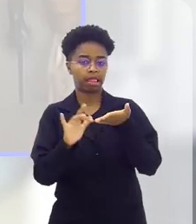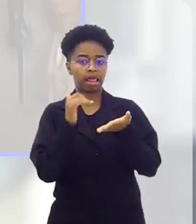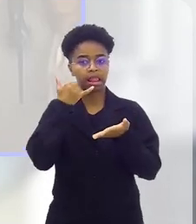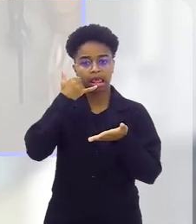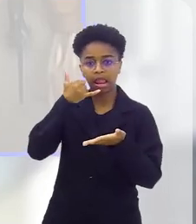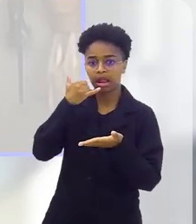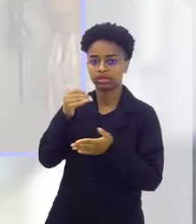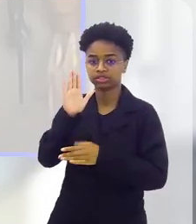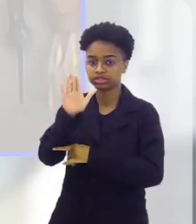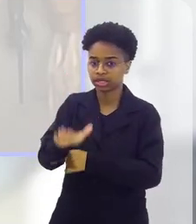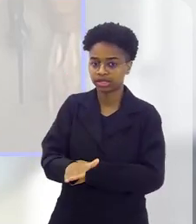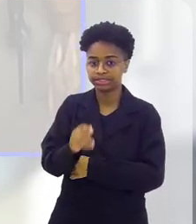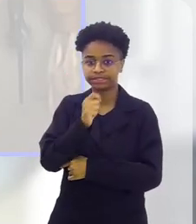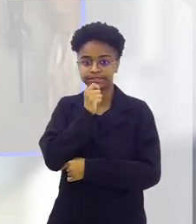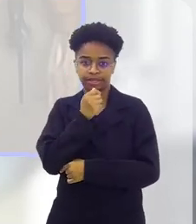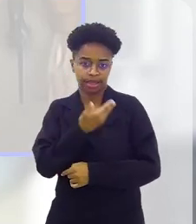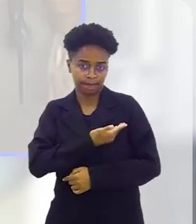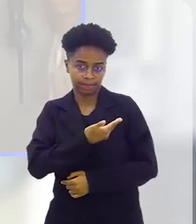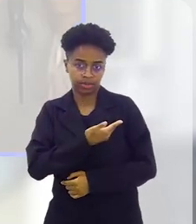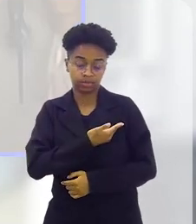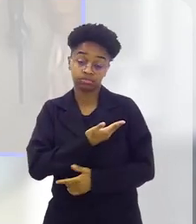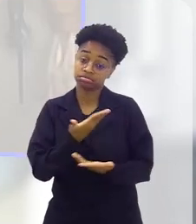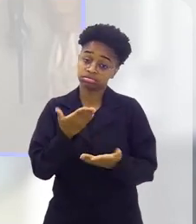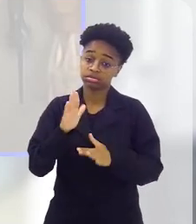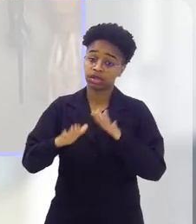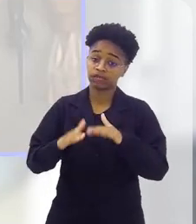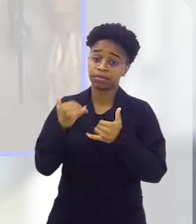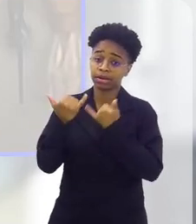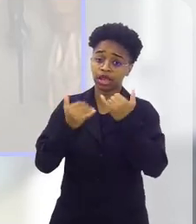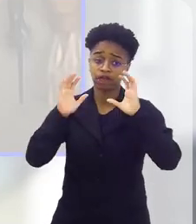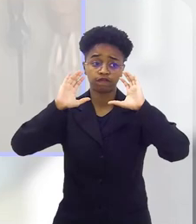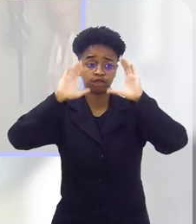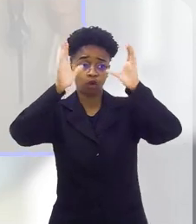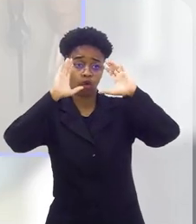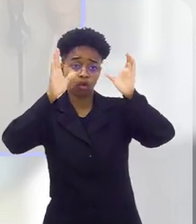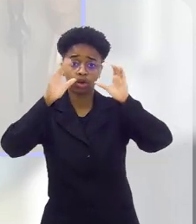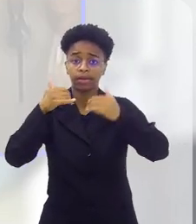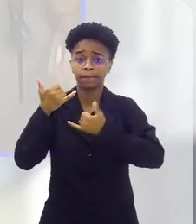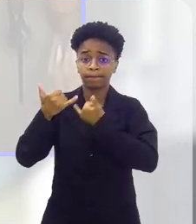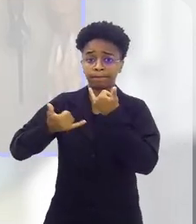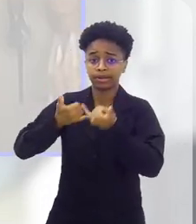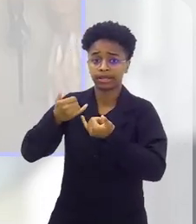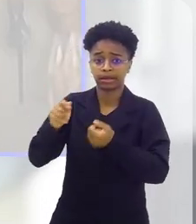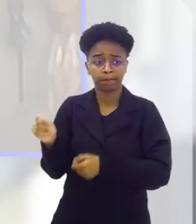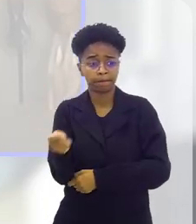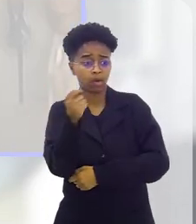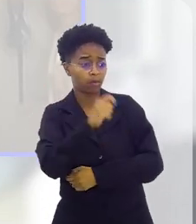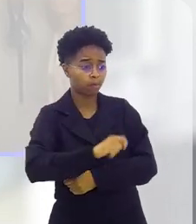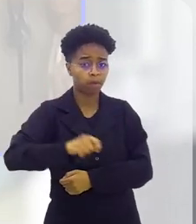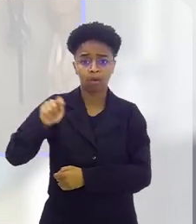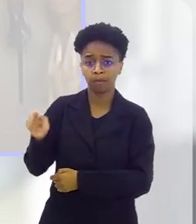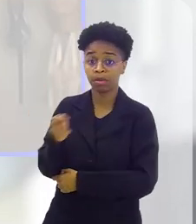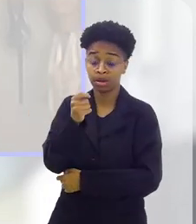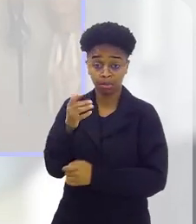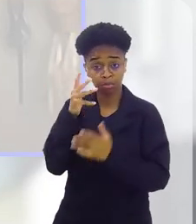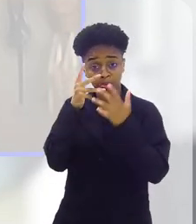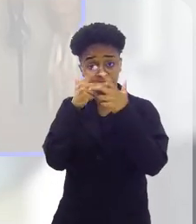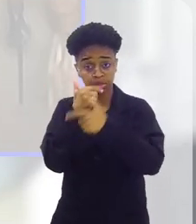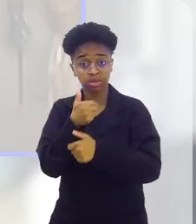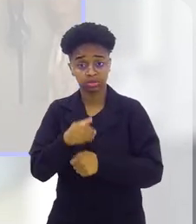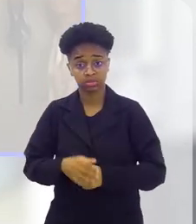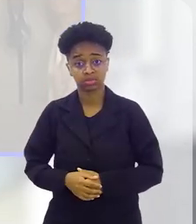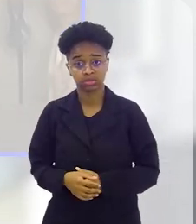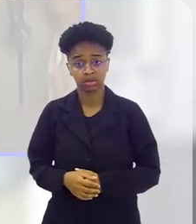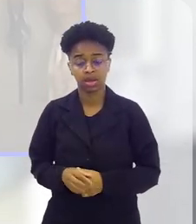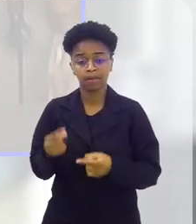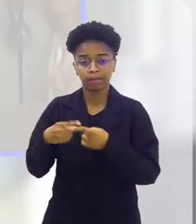tela de tarde, né, sem os seus amigos, vai estar jogando um vôlei, vai estar jogando um ping-pong. É tão